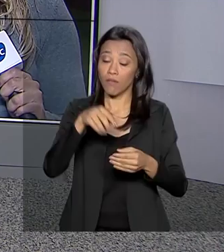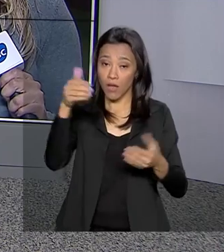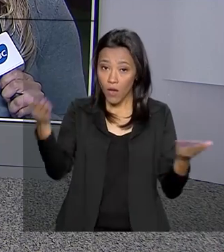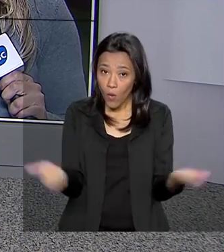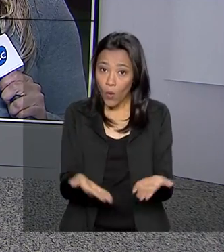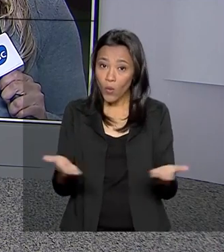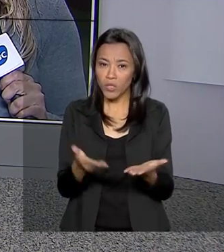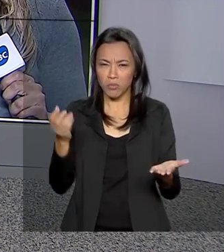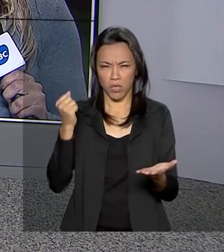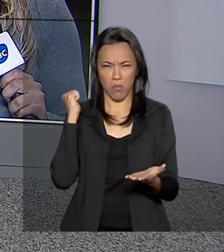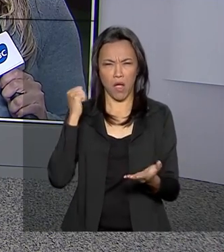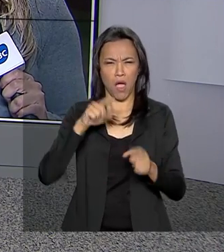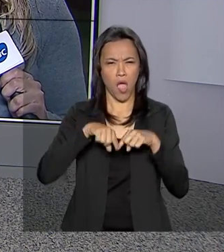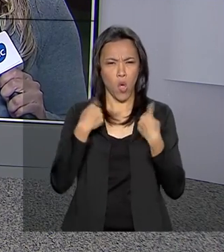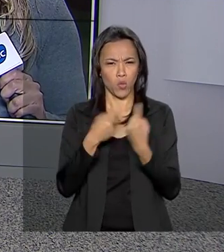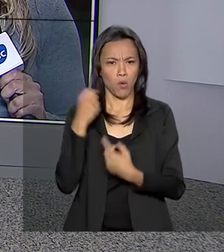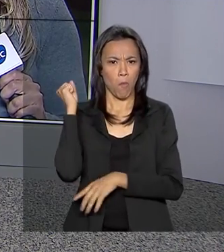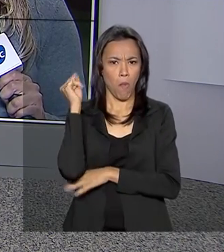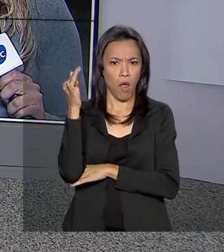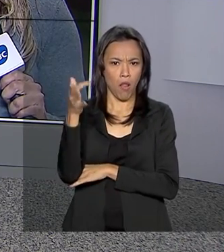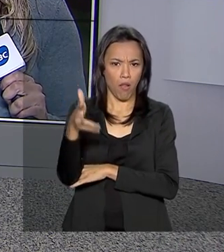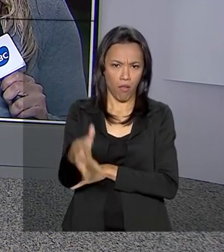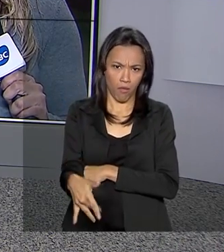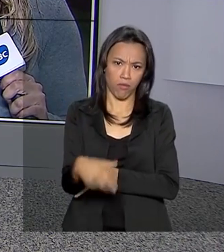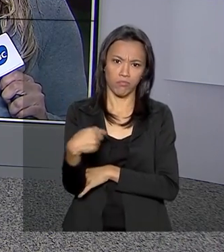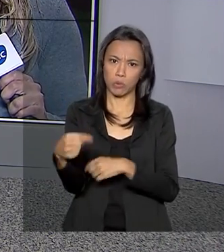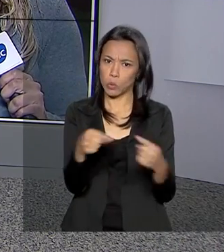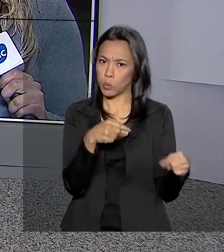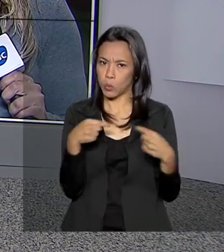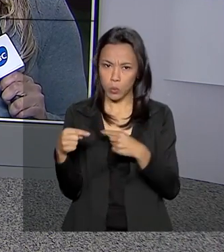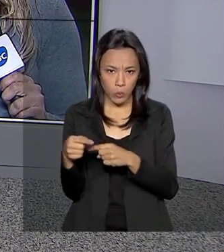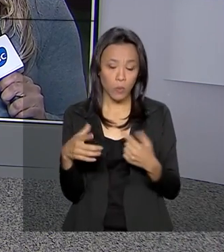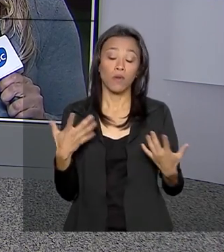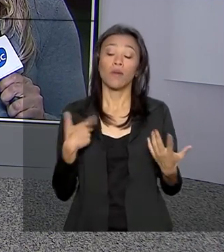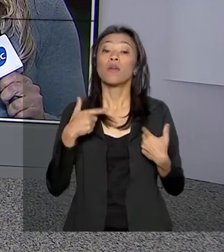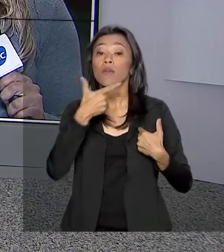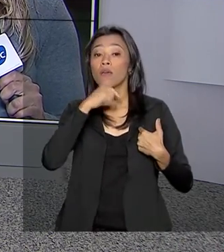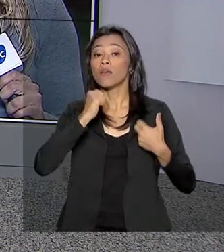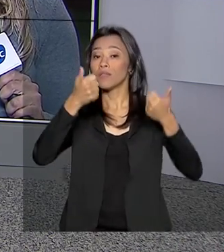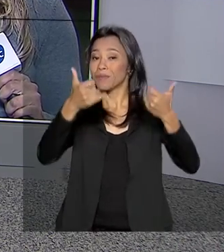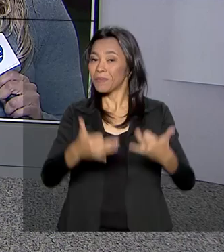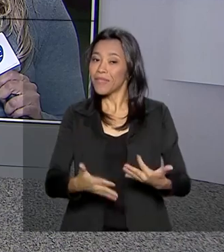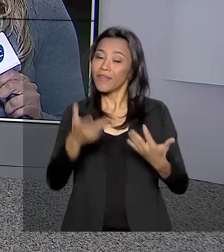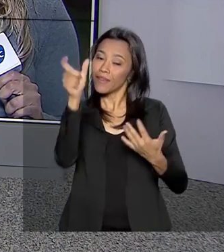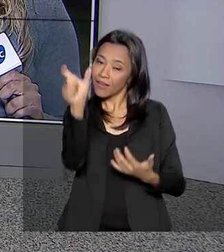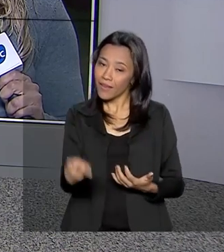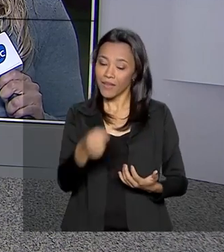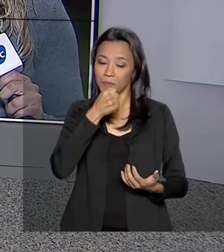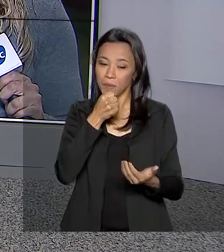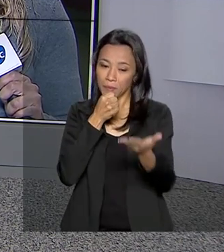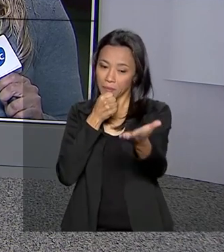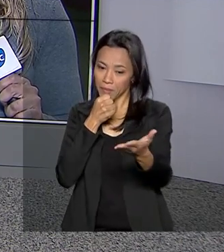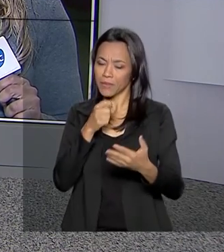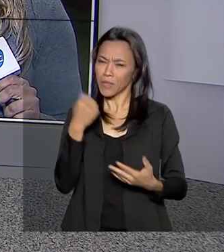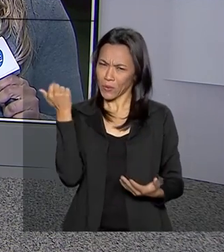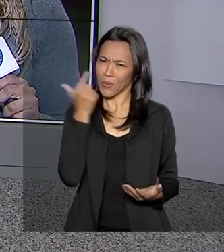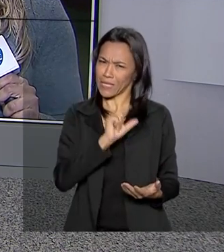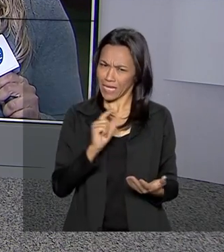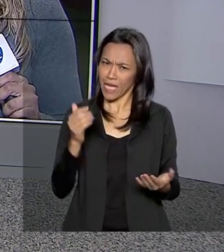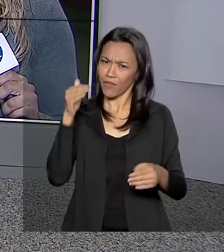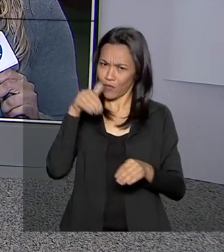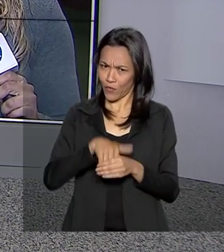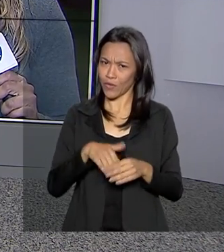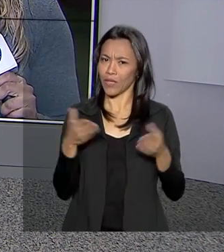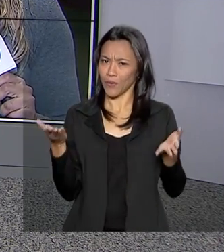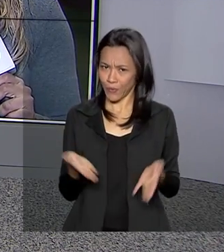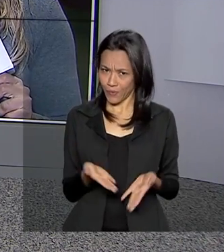que entrou pela madrugada. Quem conta para a gente agora é a repórter Selma Dias, que está de volta. Olá, Selma, será que consegue votar hoje?